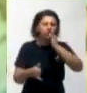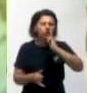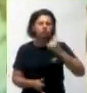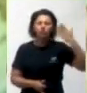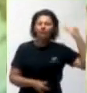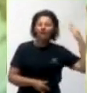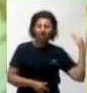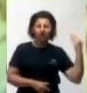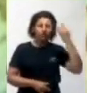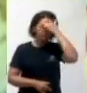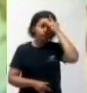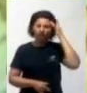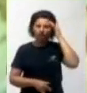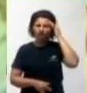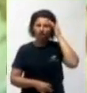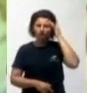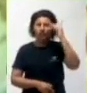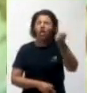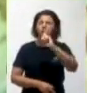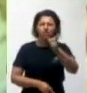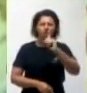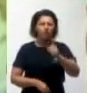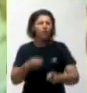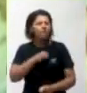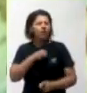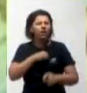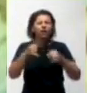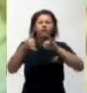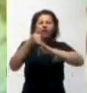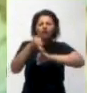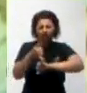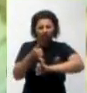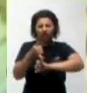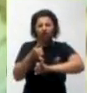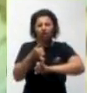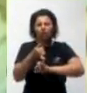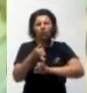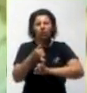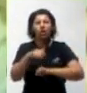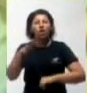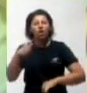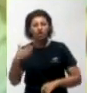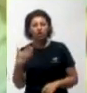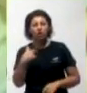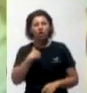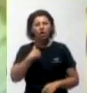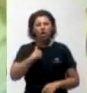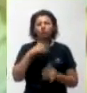não cometerás adultério. Eu, porém, vos digo,